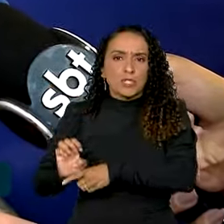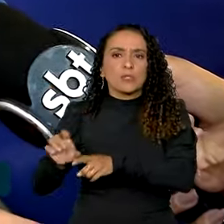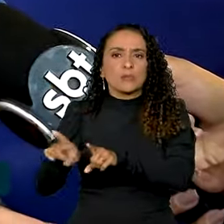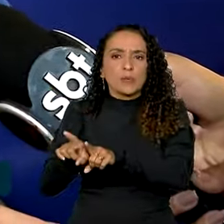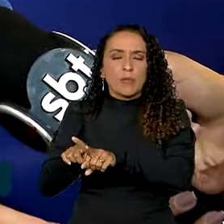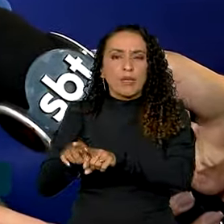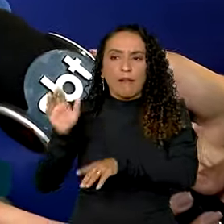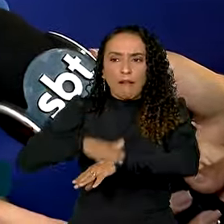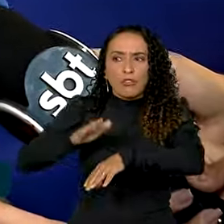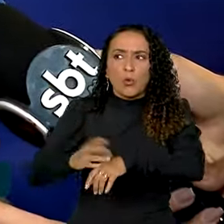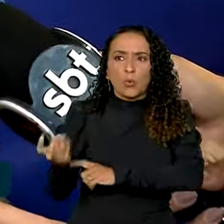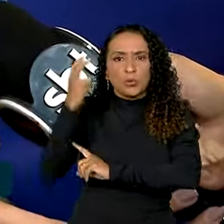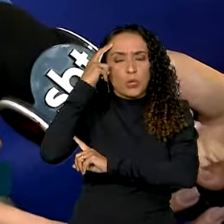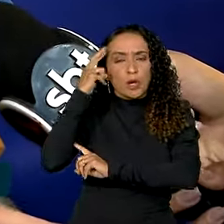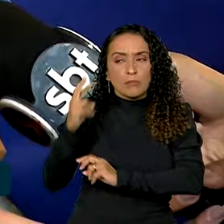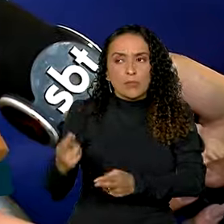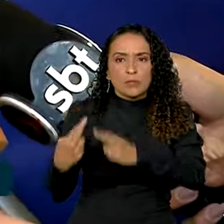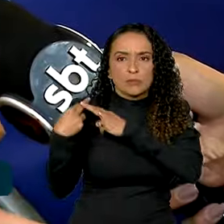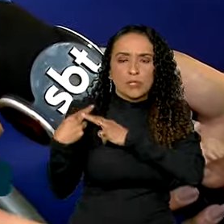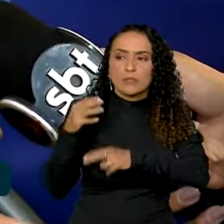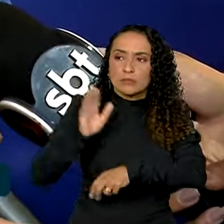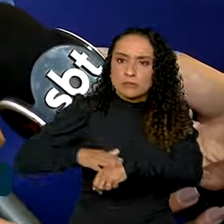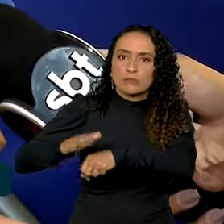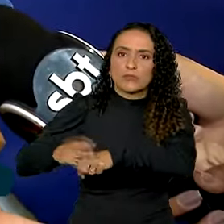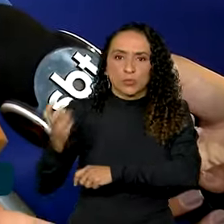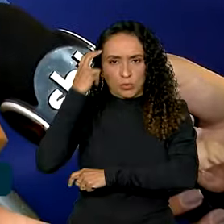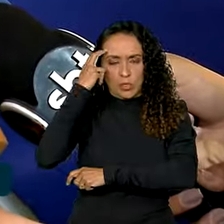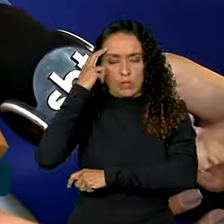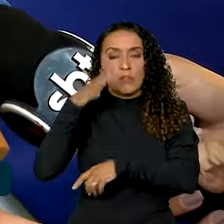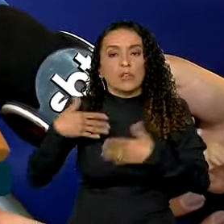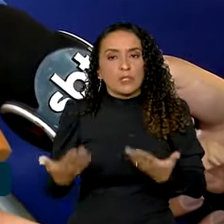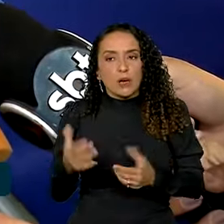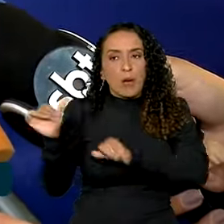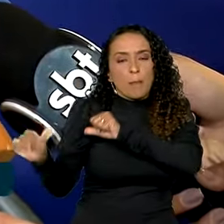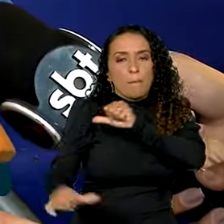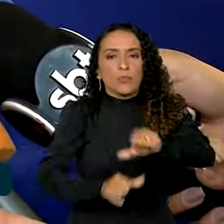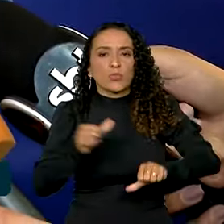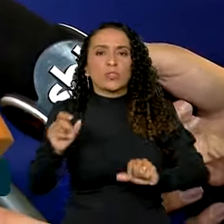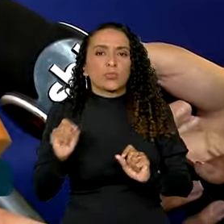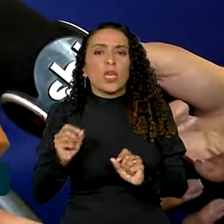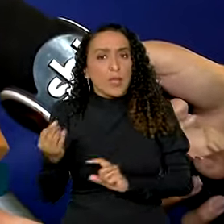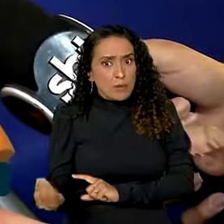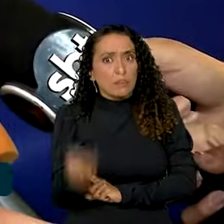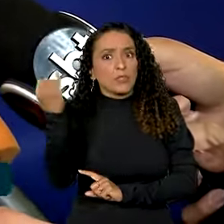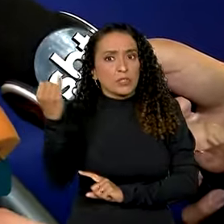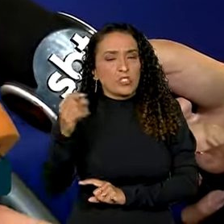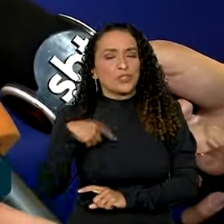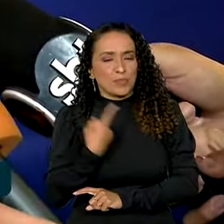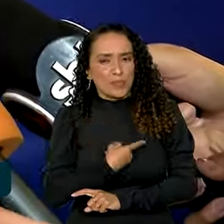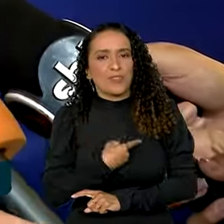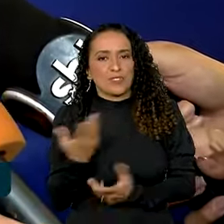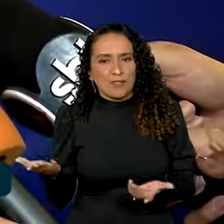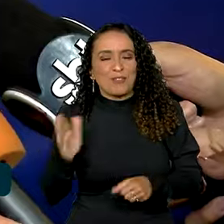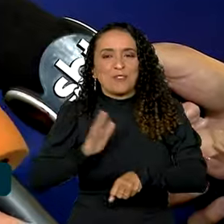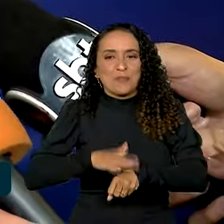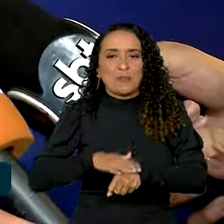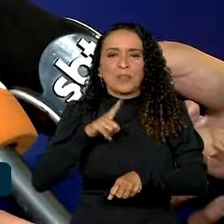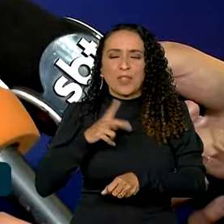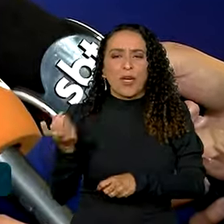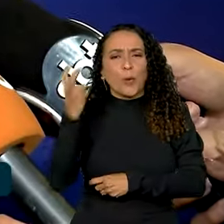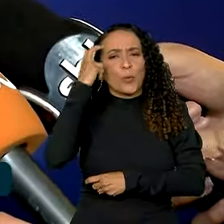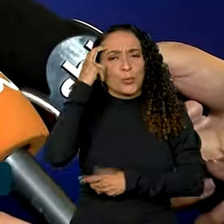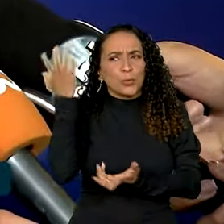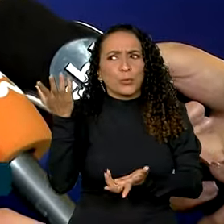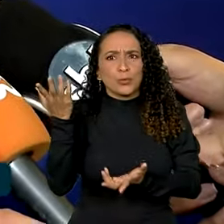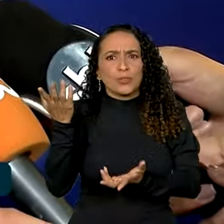ações culturais, para a responsabilidade das ações culturais. Então, será uma mudança importante demais para a gente, nesse momento que temos a cultura